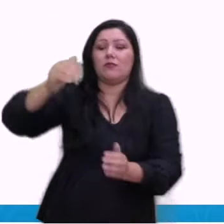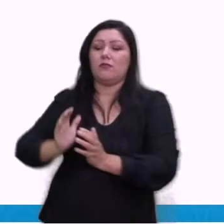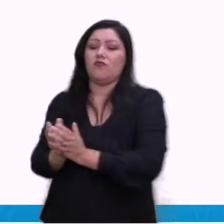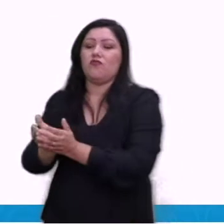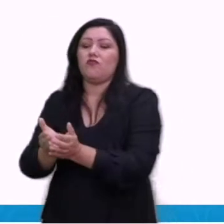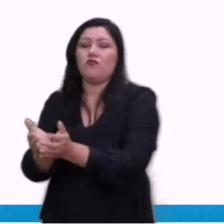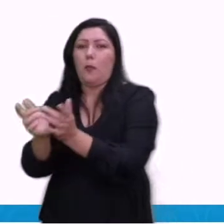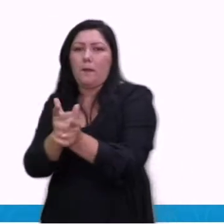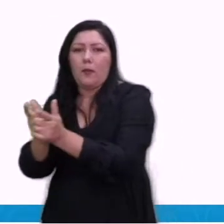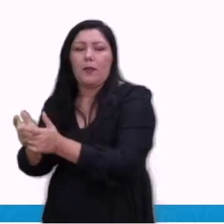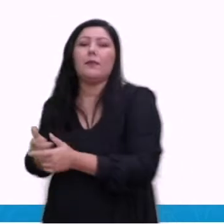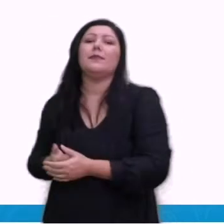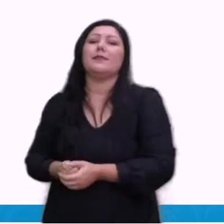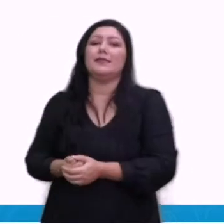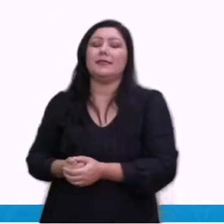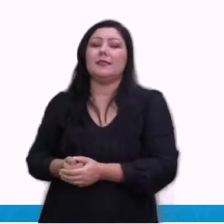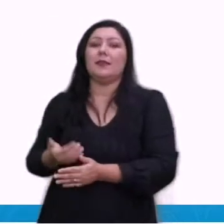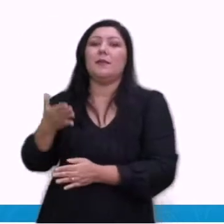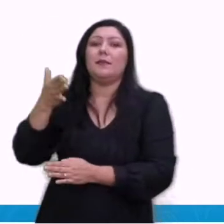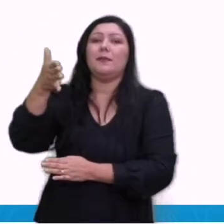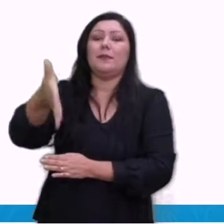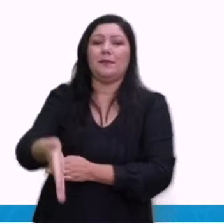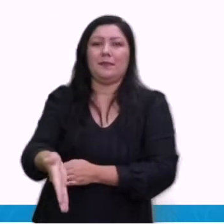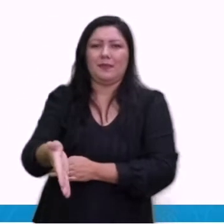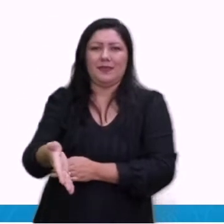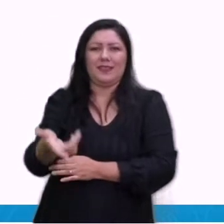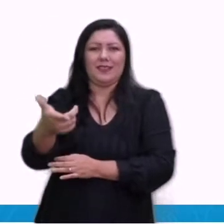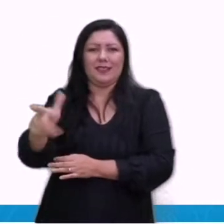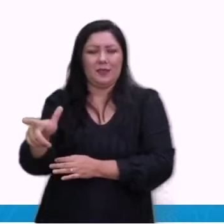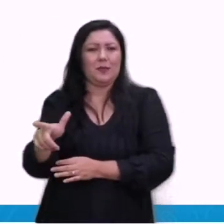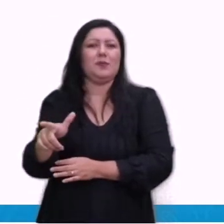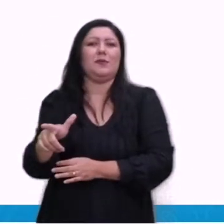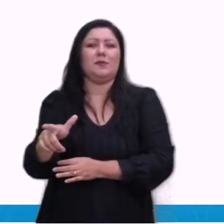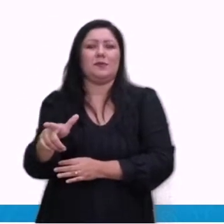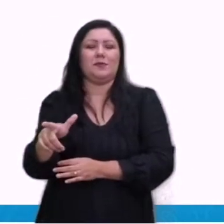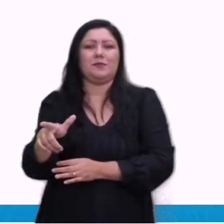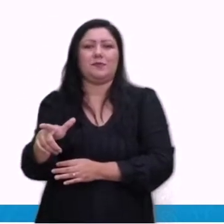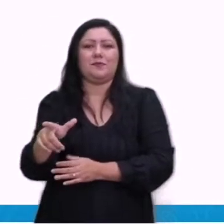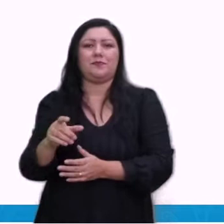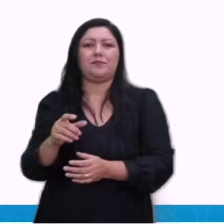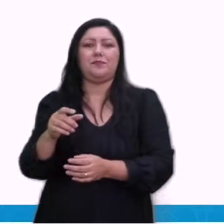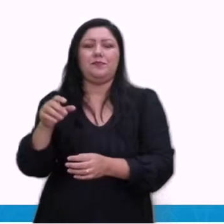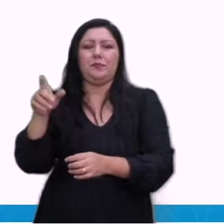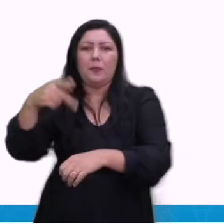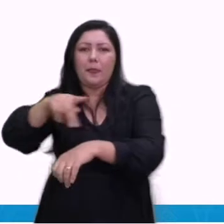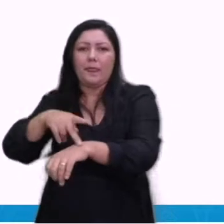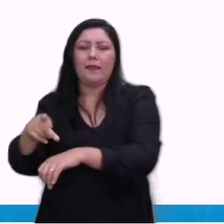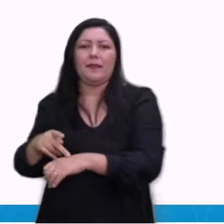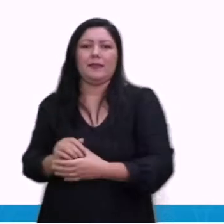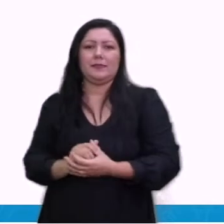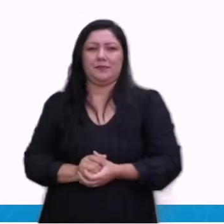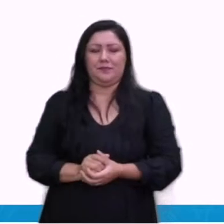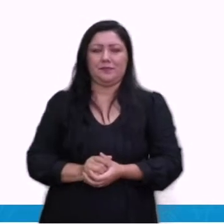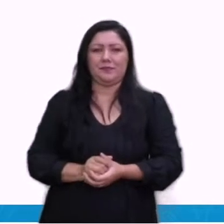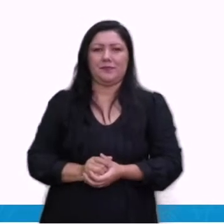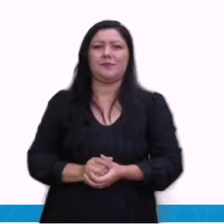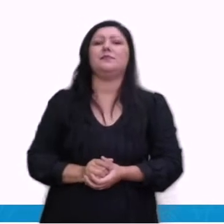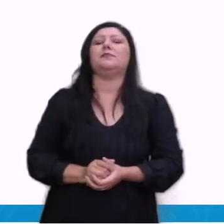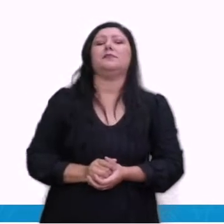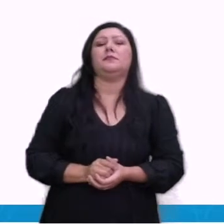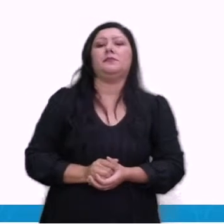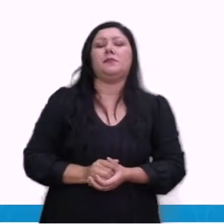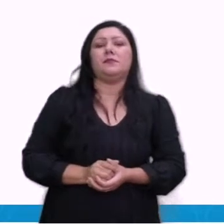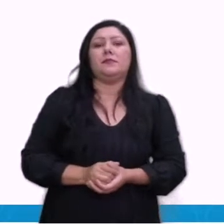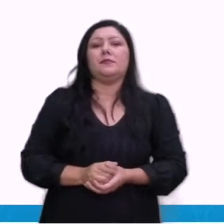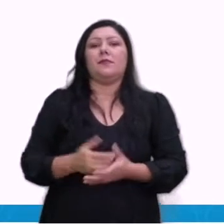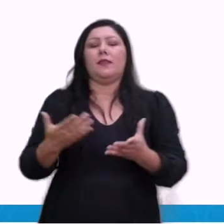O exército alemão também tomou a Noruega como forma de salvaguardar o comércio de aço